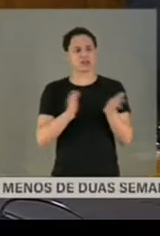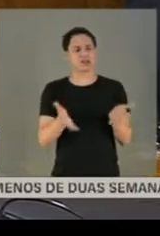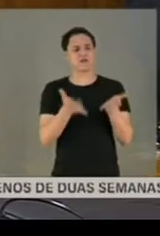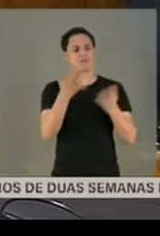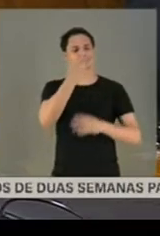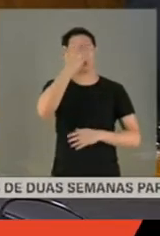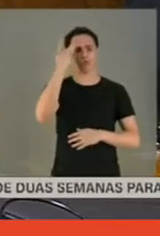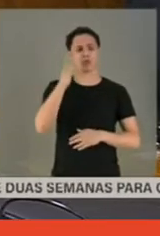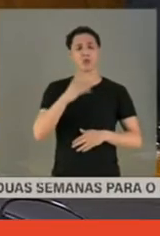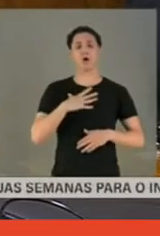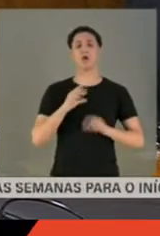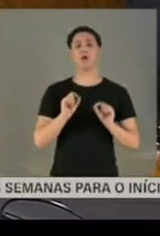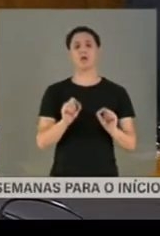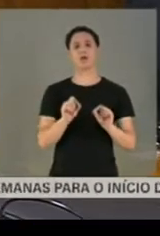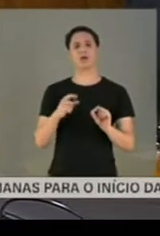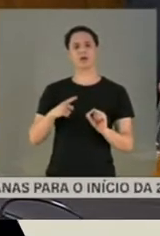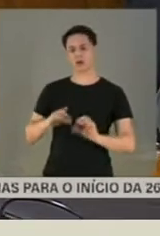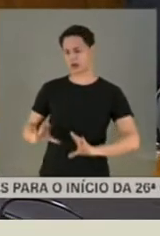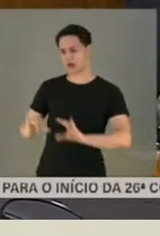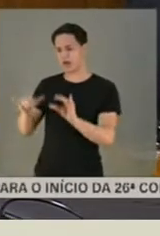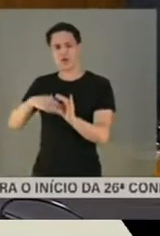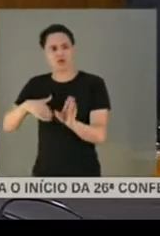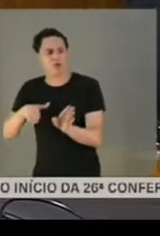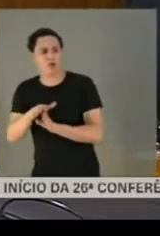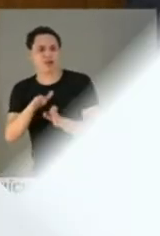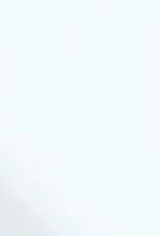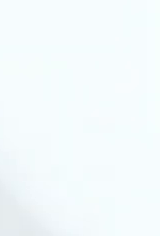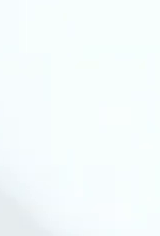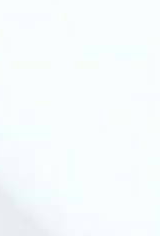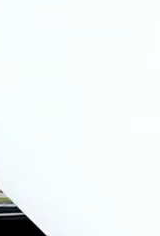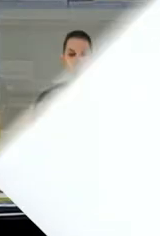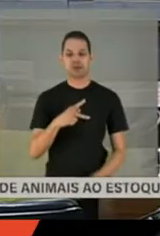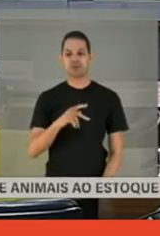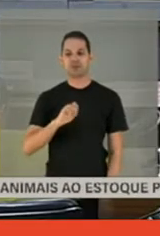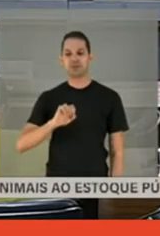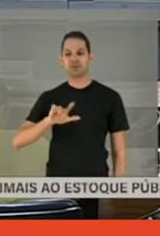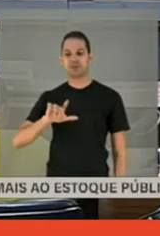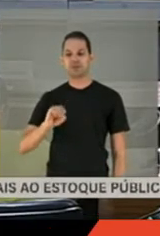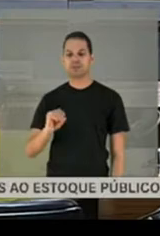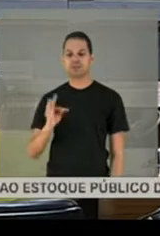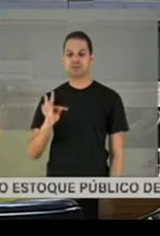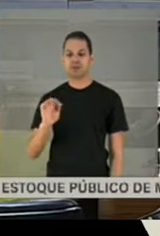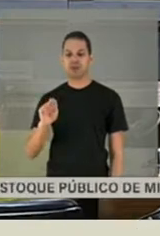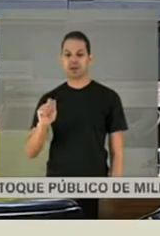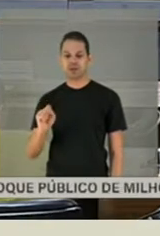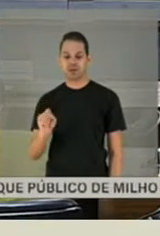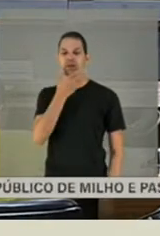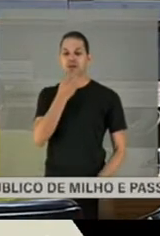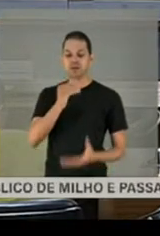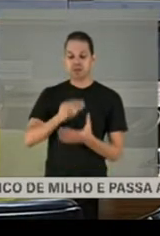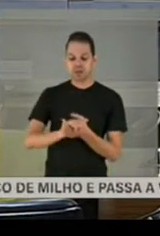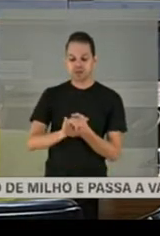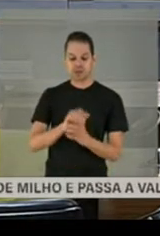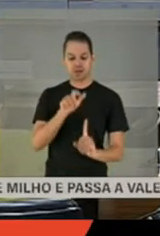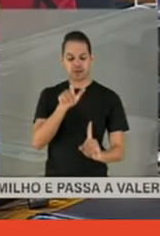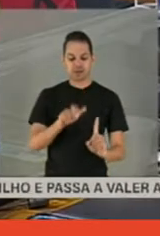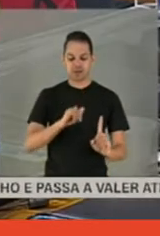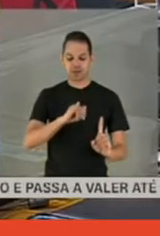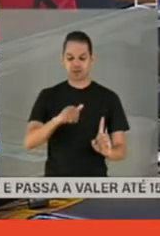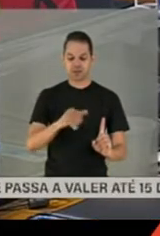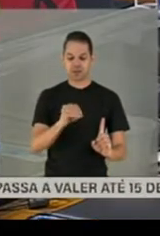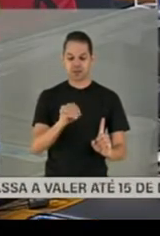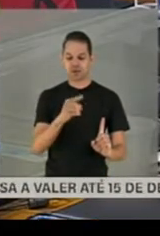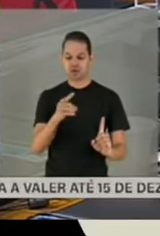comunidade científica determina outro procedimento. Meu esposo, João Alberto dos Santos Pedroso,